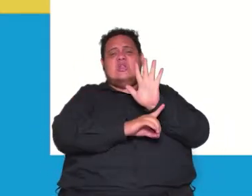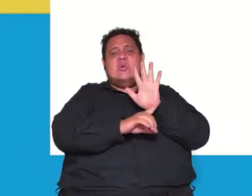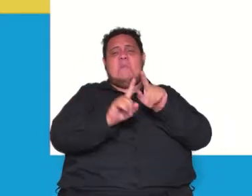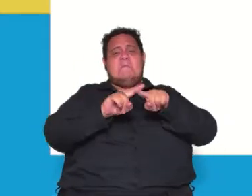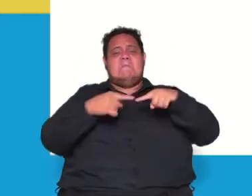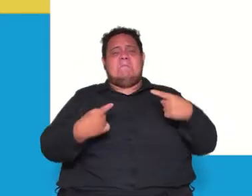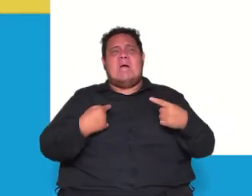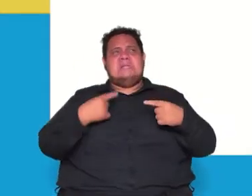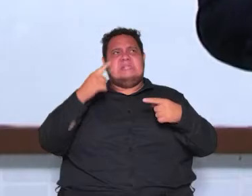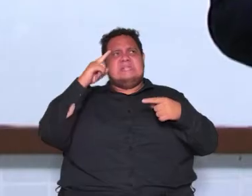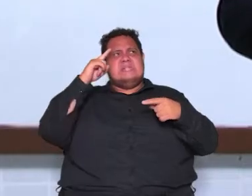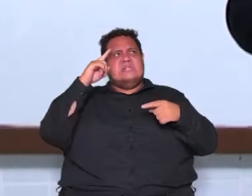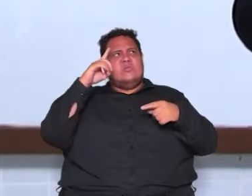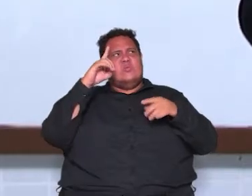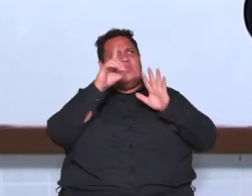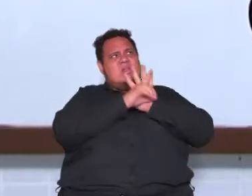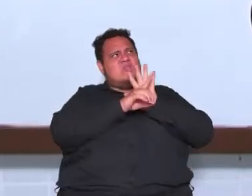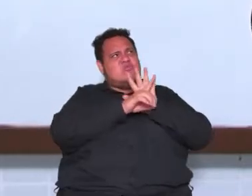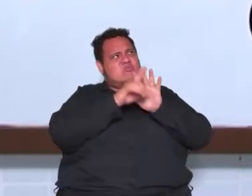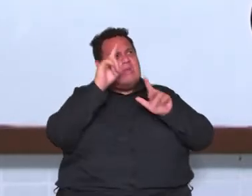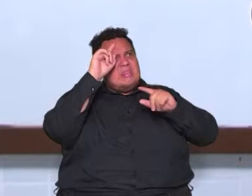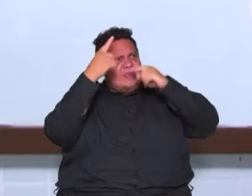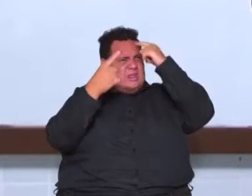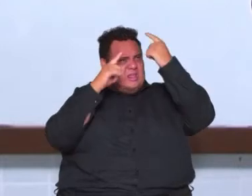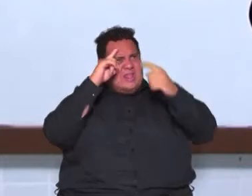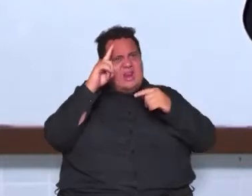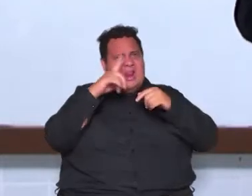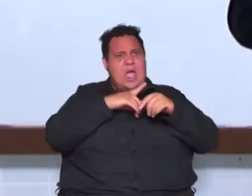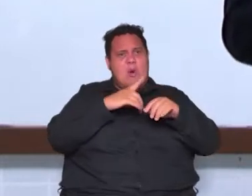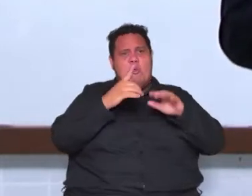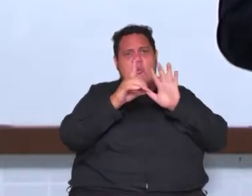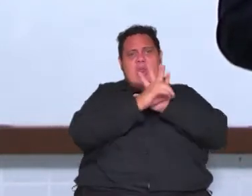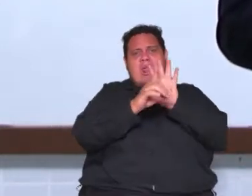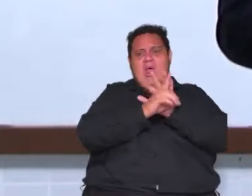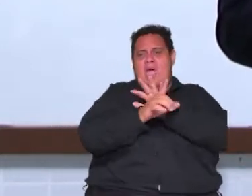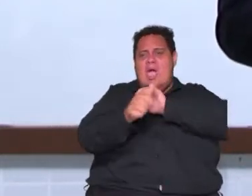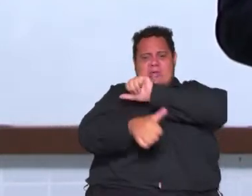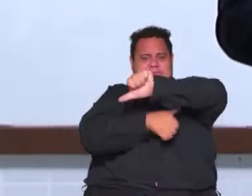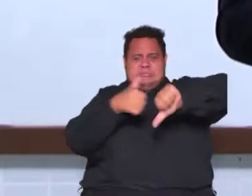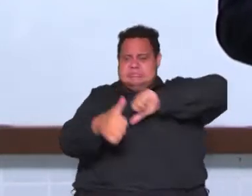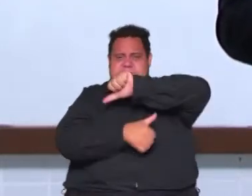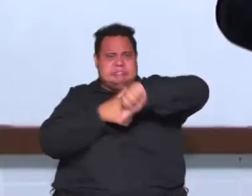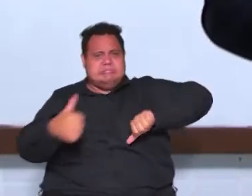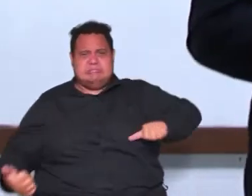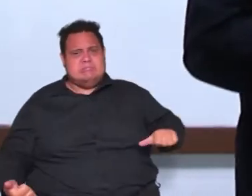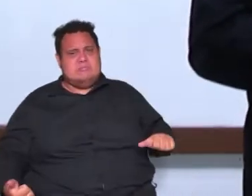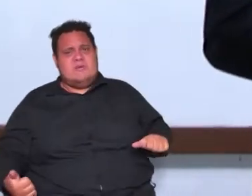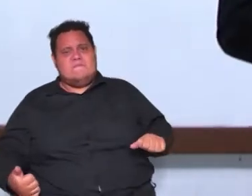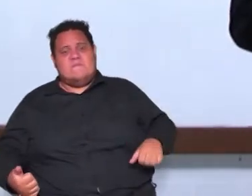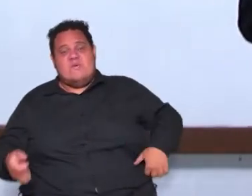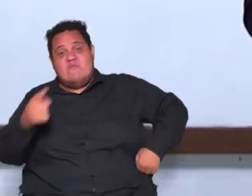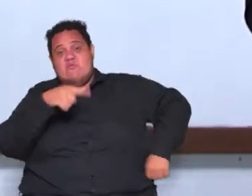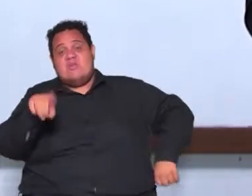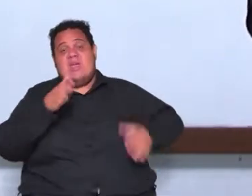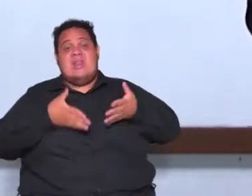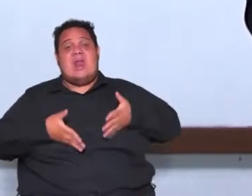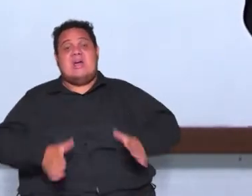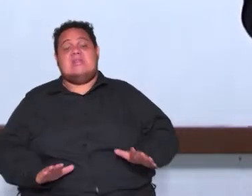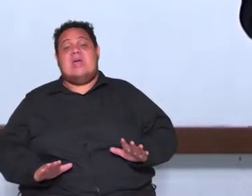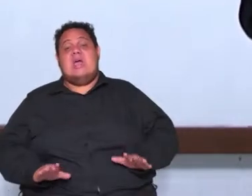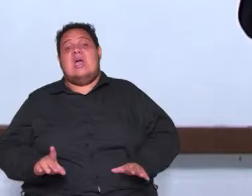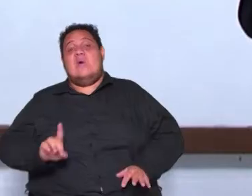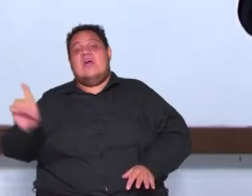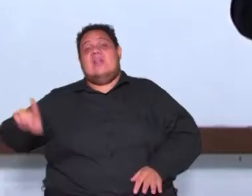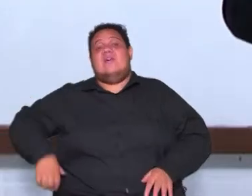é um direito inalienável é um direito que é intransferível além de você nascer com ele